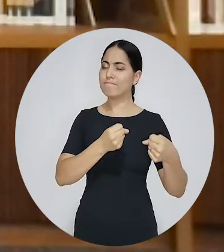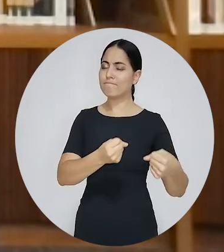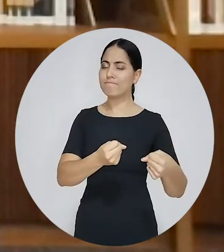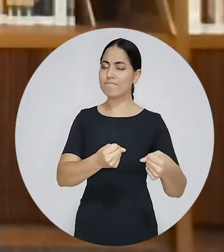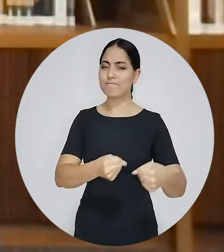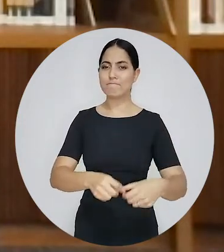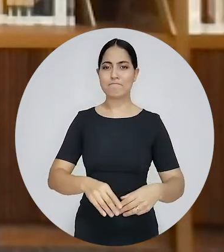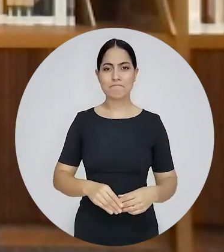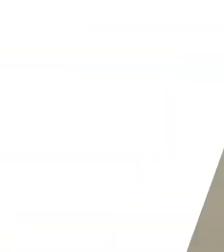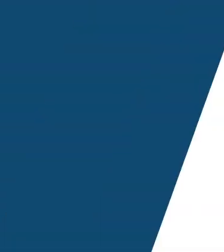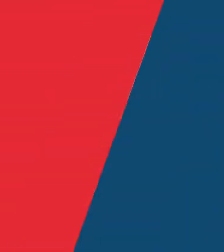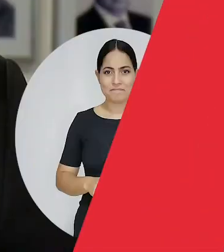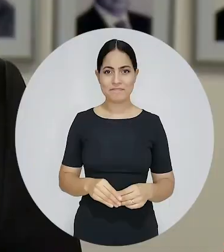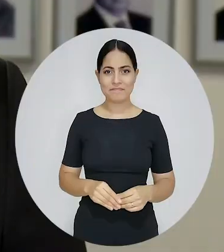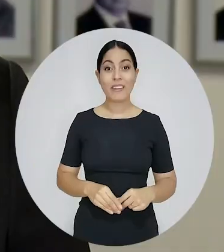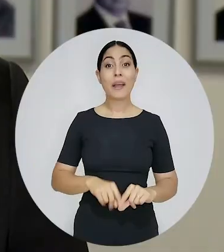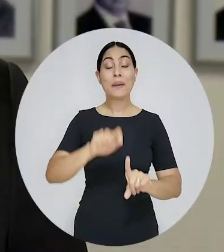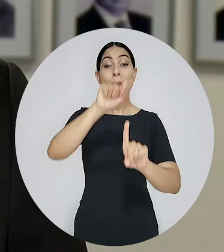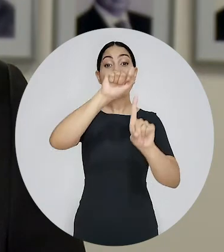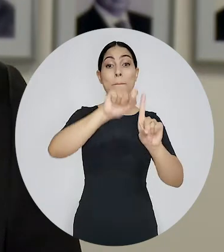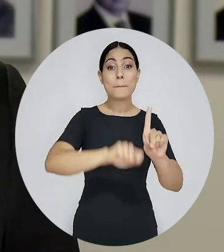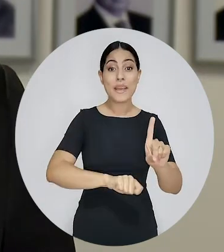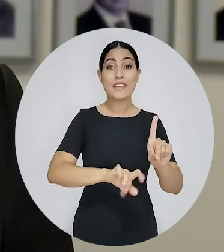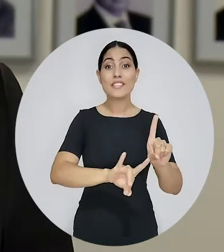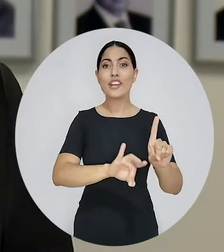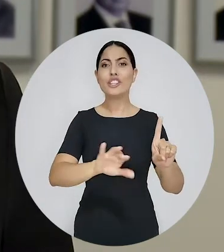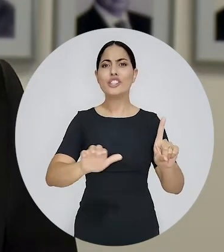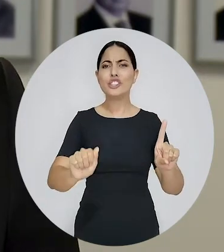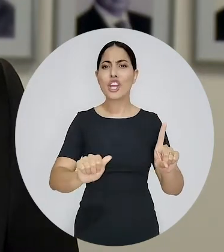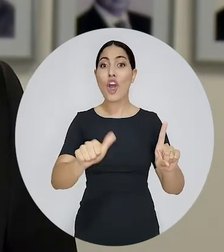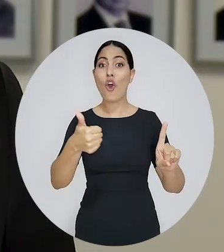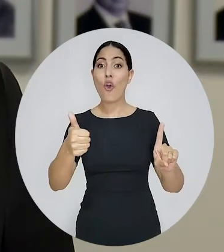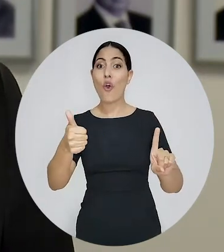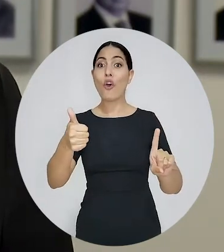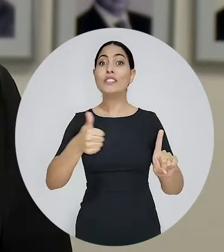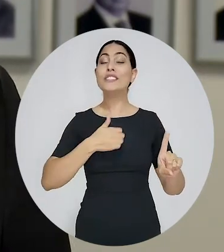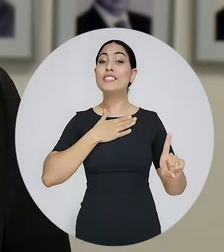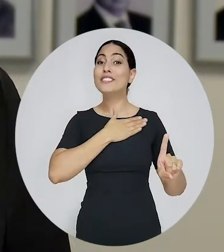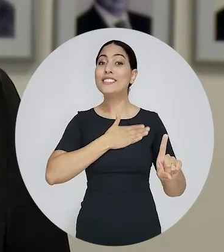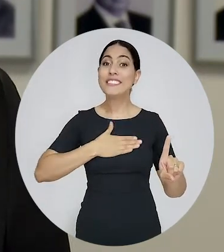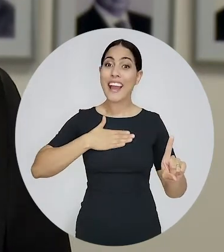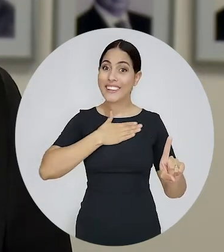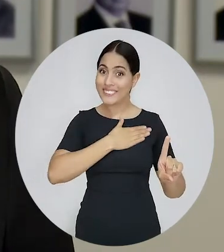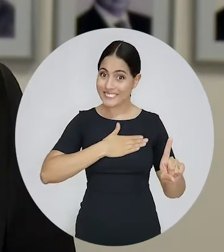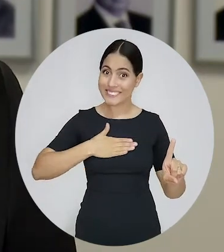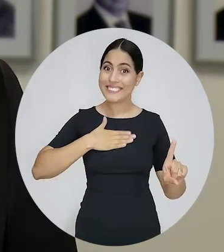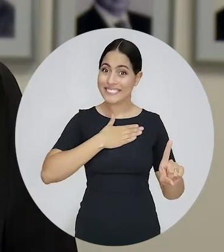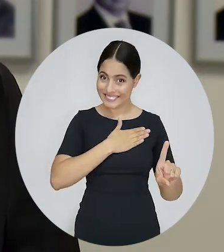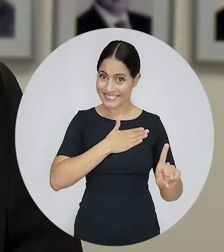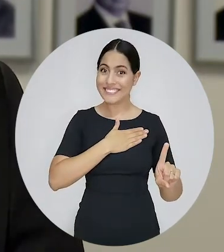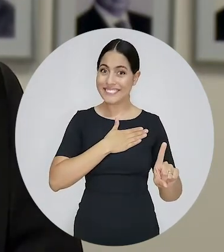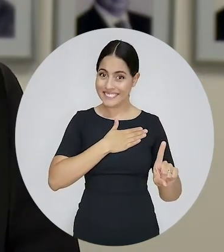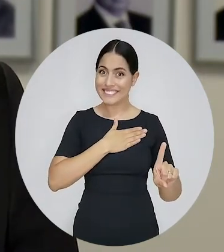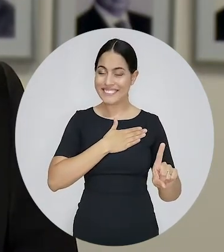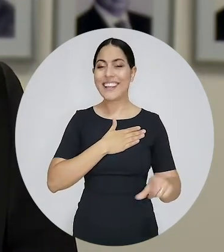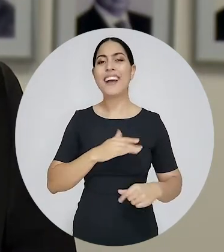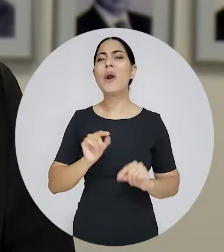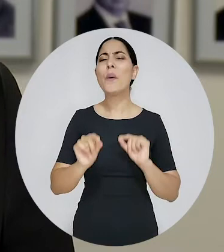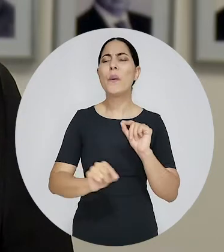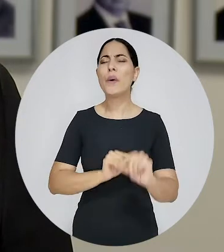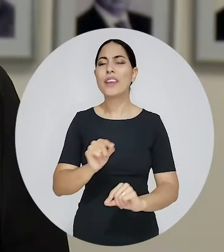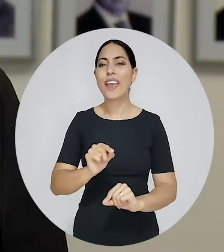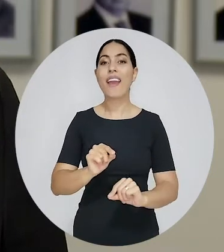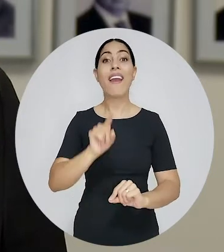defendemos. Neste mês, dia 11 de agosto, é celebrado o Dia da Advocacia, uma homenagem aos